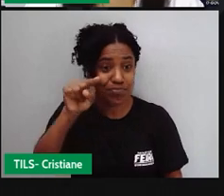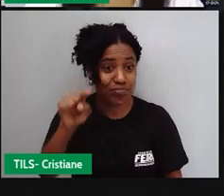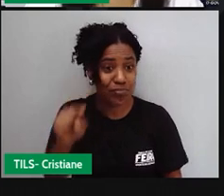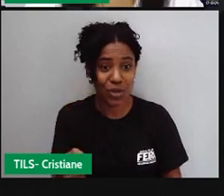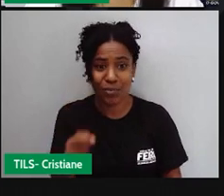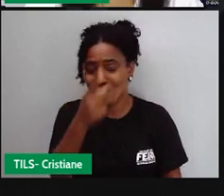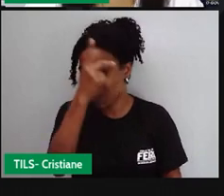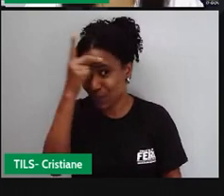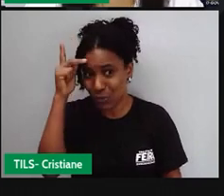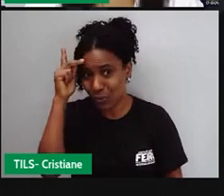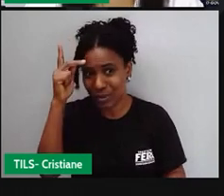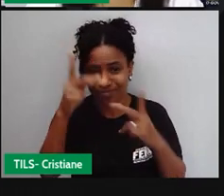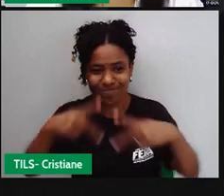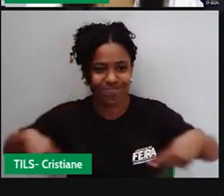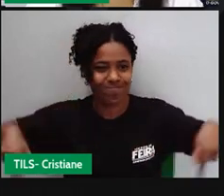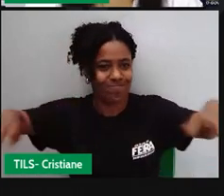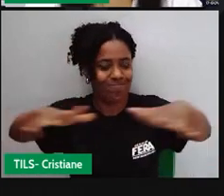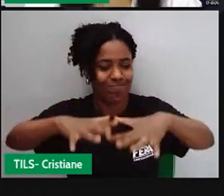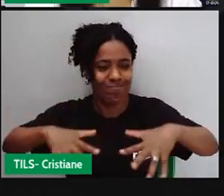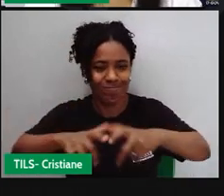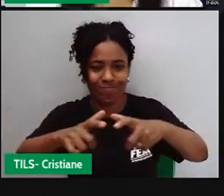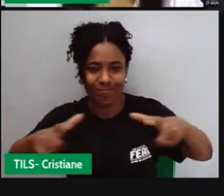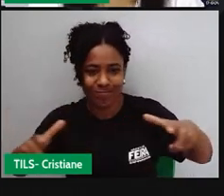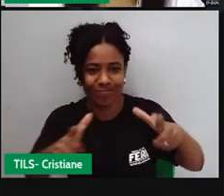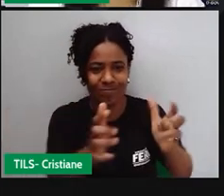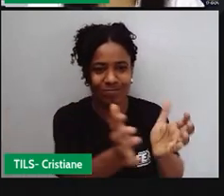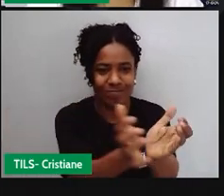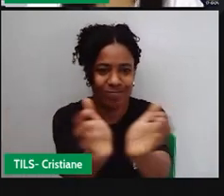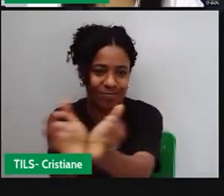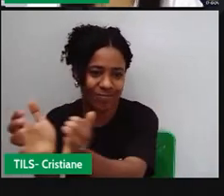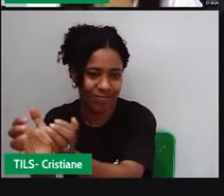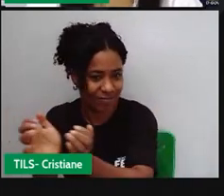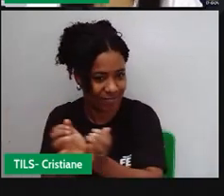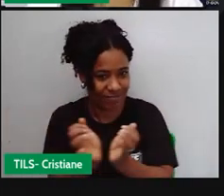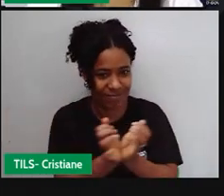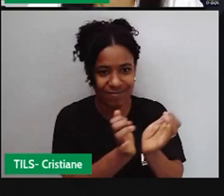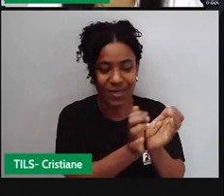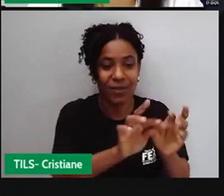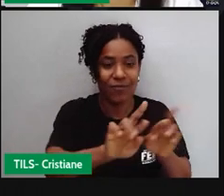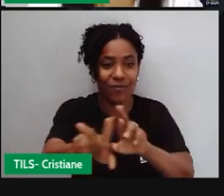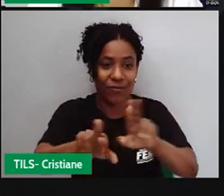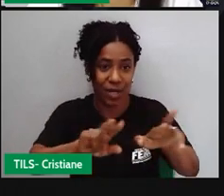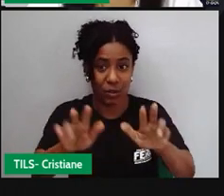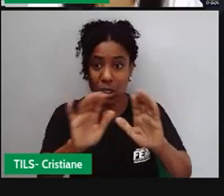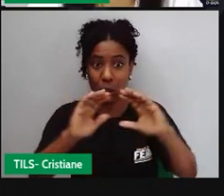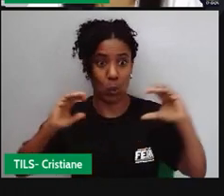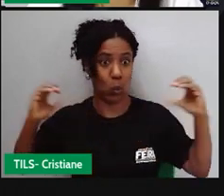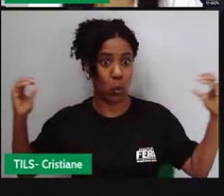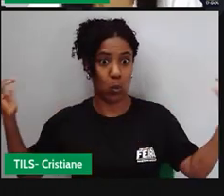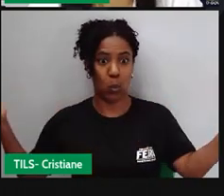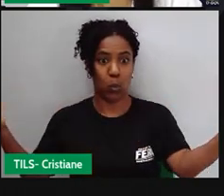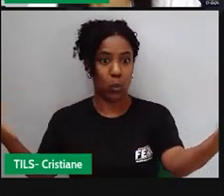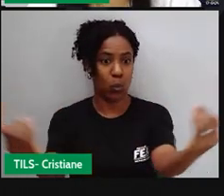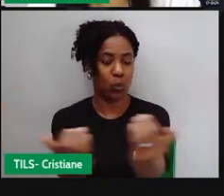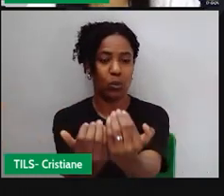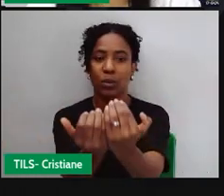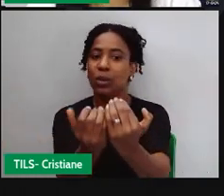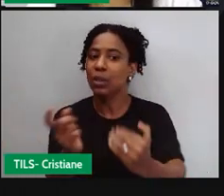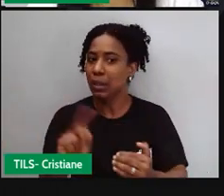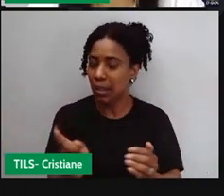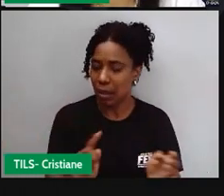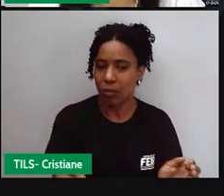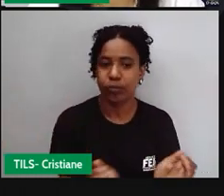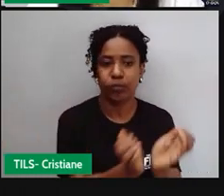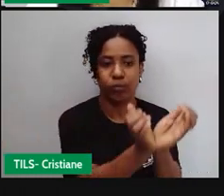e que, assim, tinham vários grupos, né? Ao redor, não era uma comunidade inteira, né? Tinham vários grupos